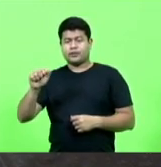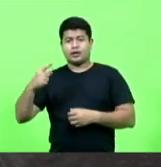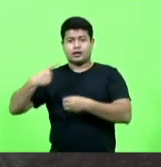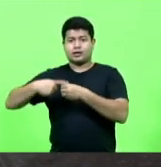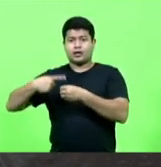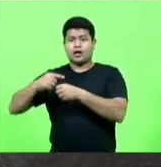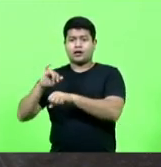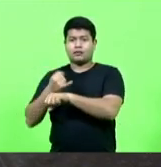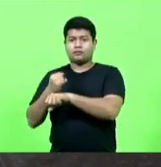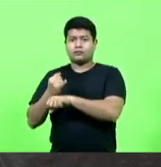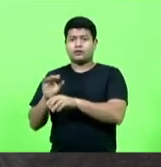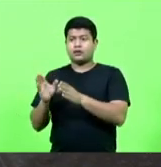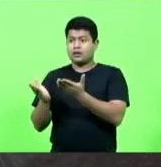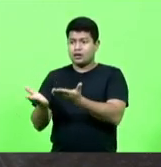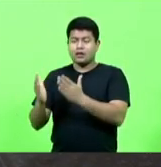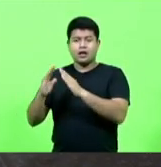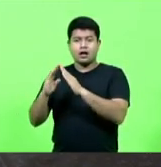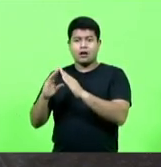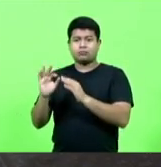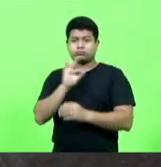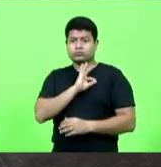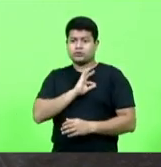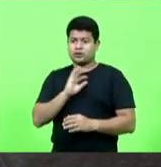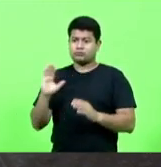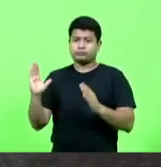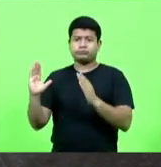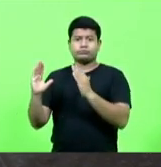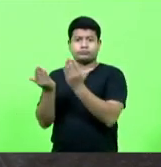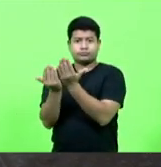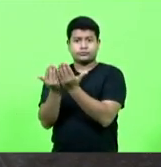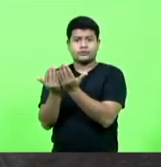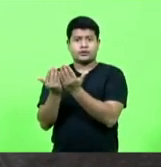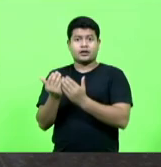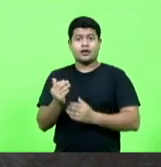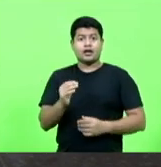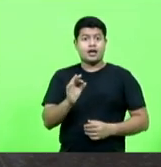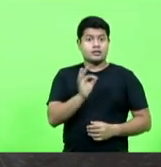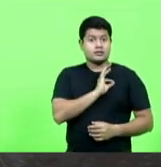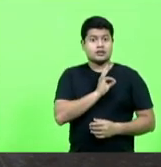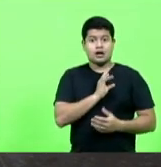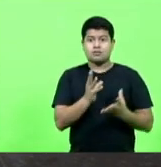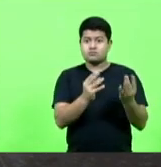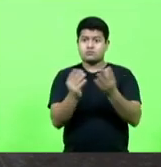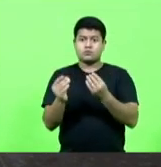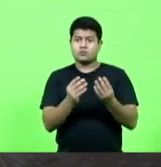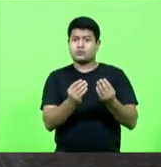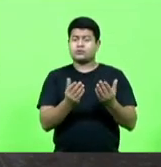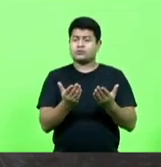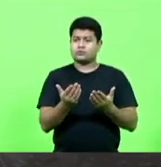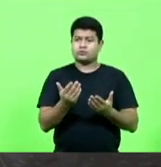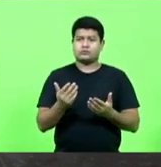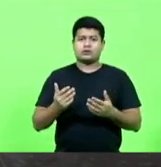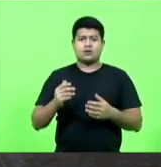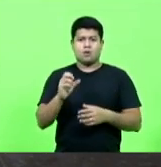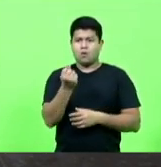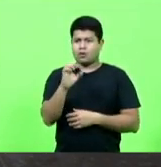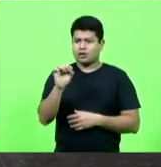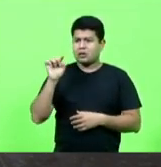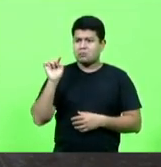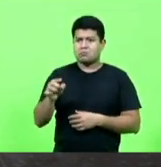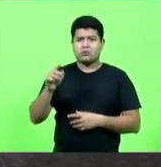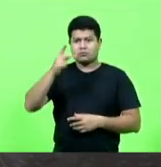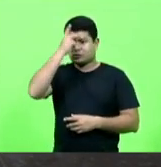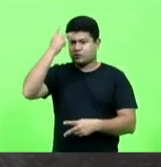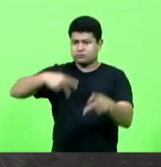fechado a base. Que cidade tem esse número de habitantes? Tem cidade que não tem 80 mil habitantes, tem companhia, e fecham a barra de um